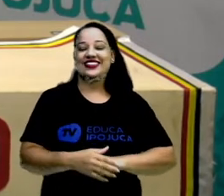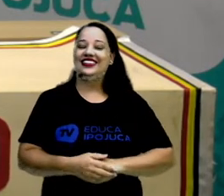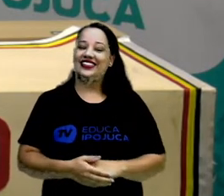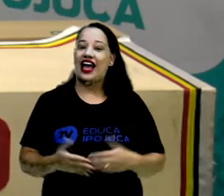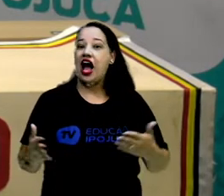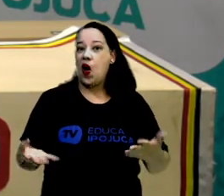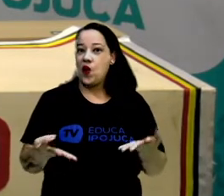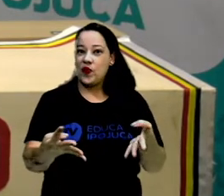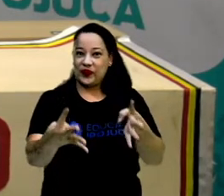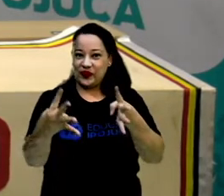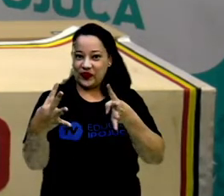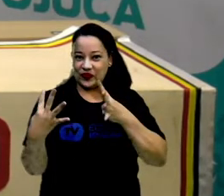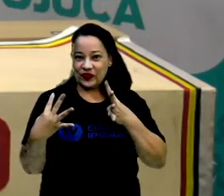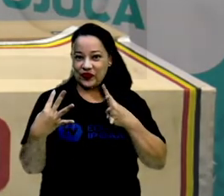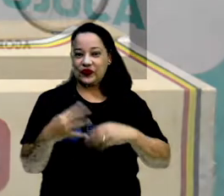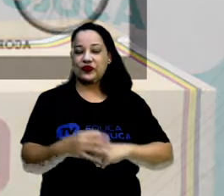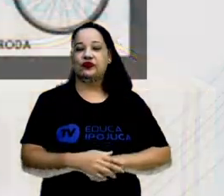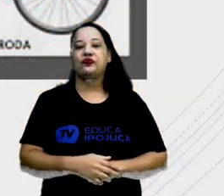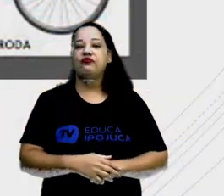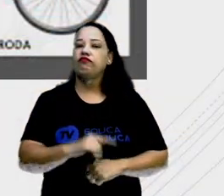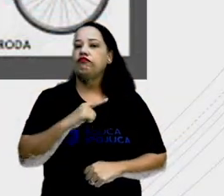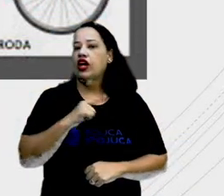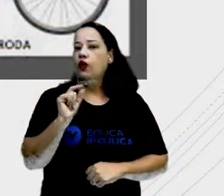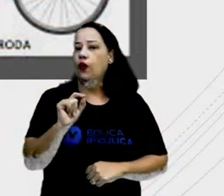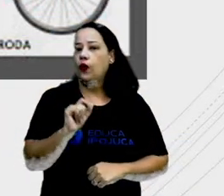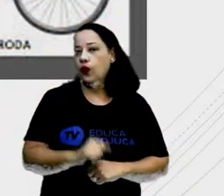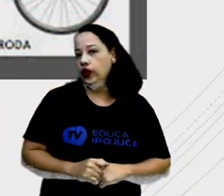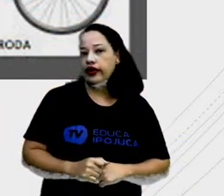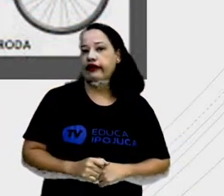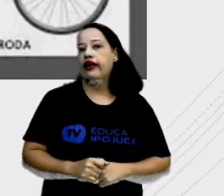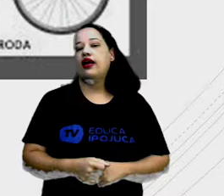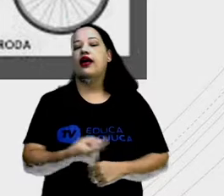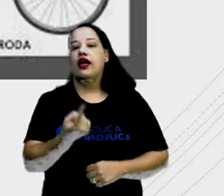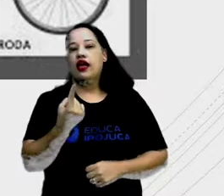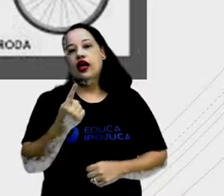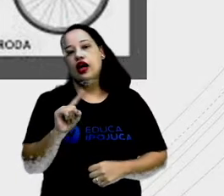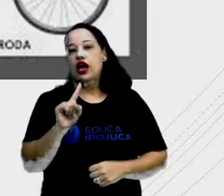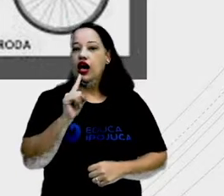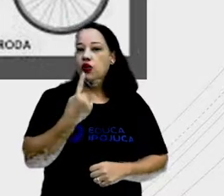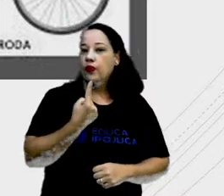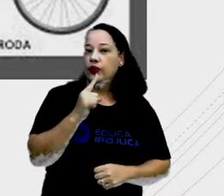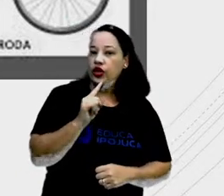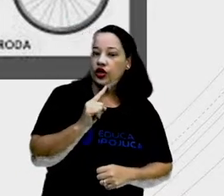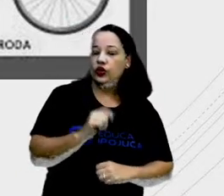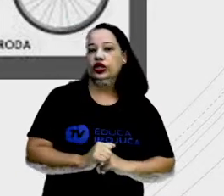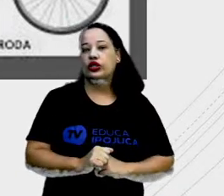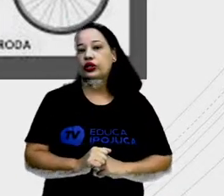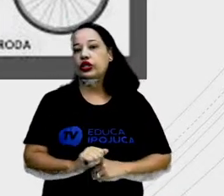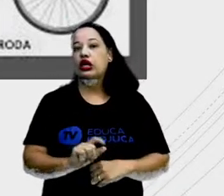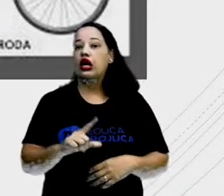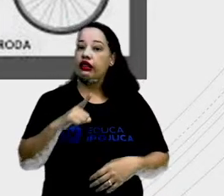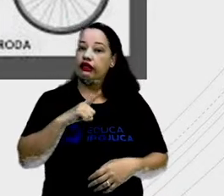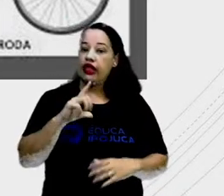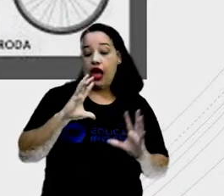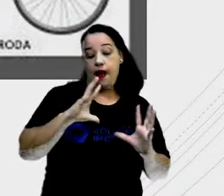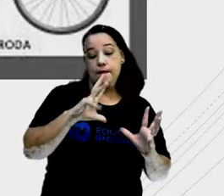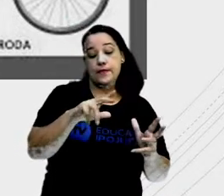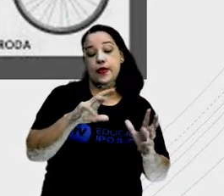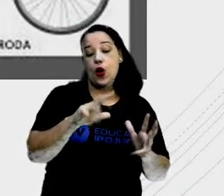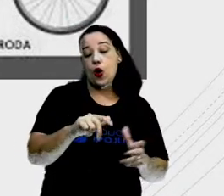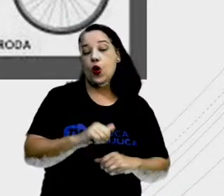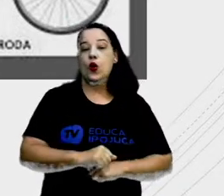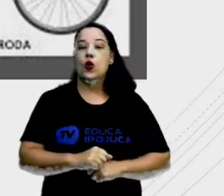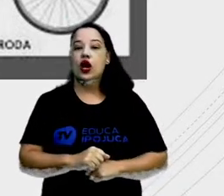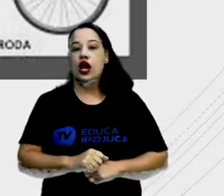Prestem bastante atenção. Temos o pirulito, temos também a bola, a